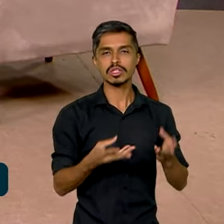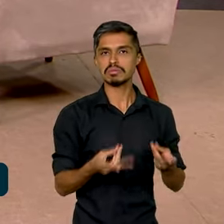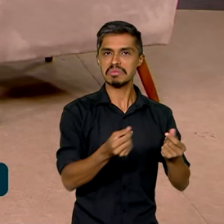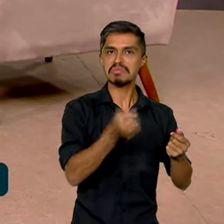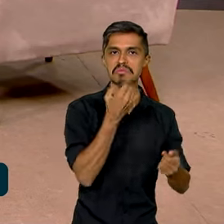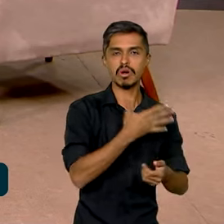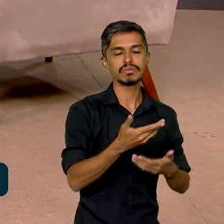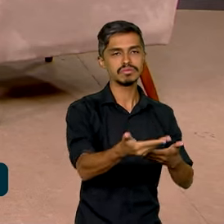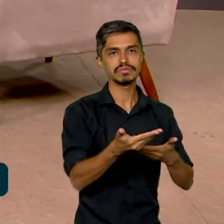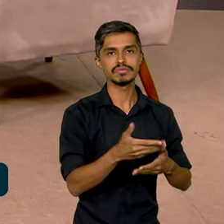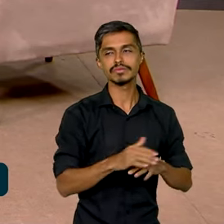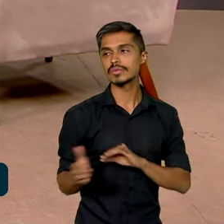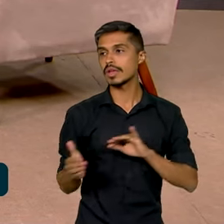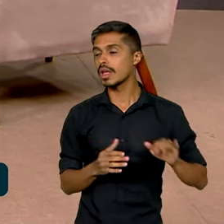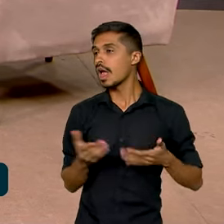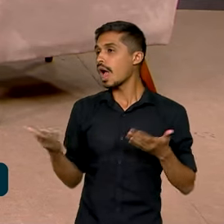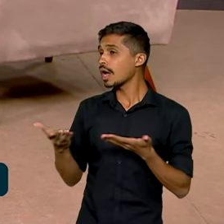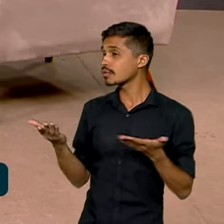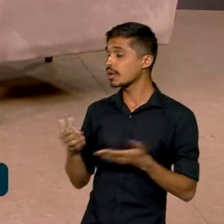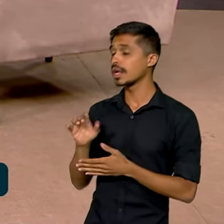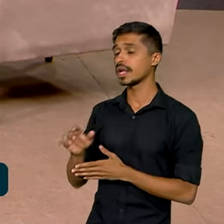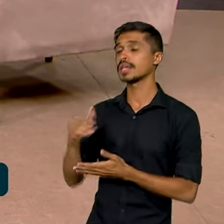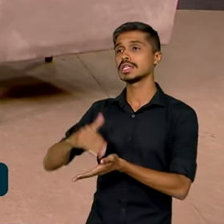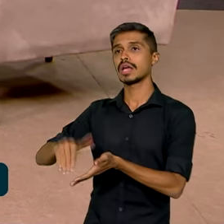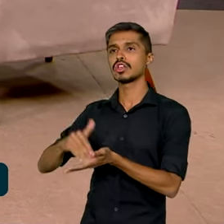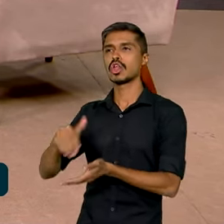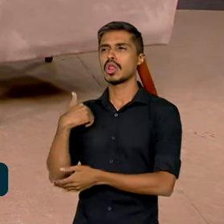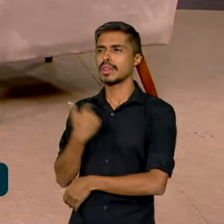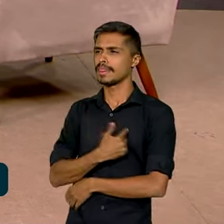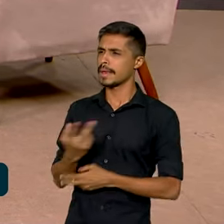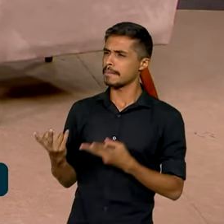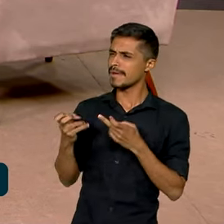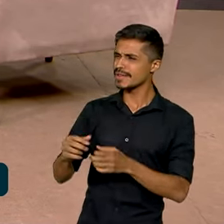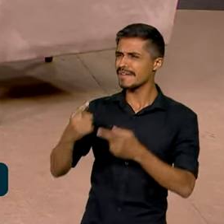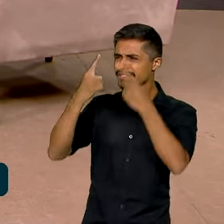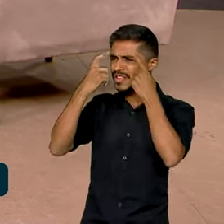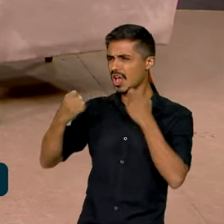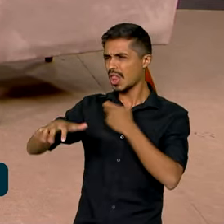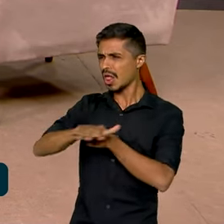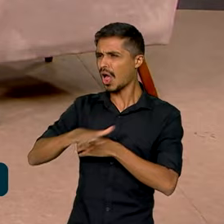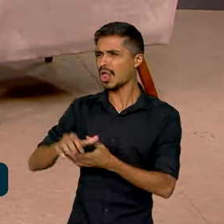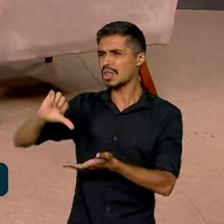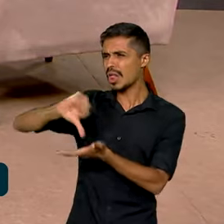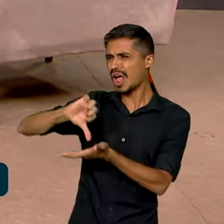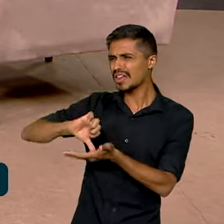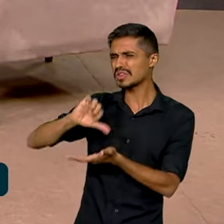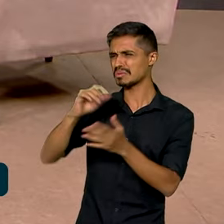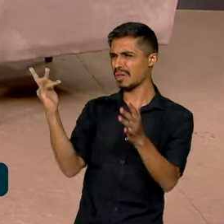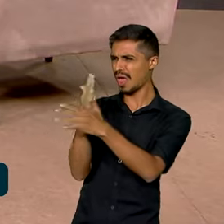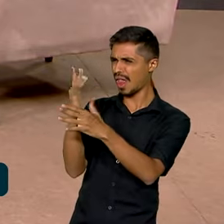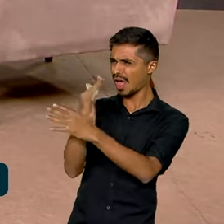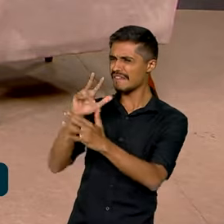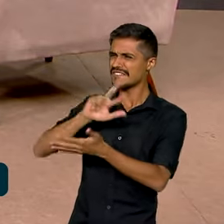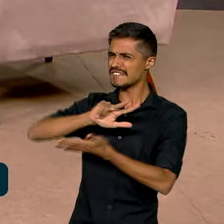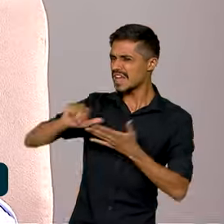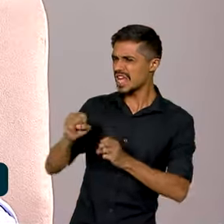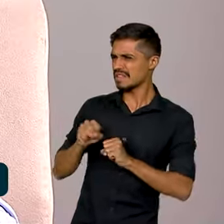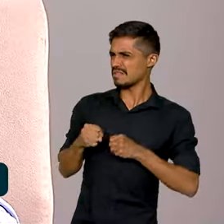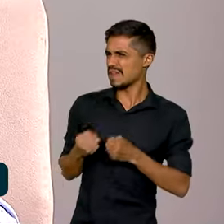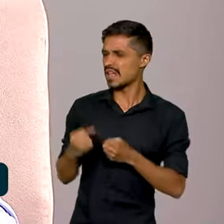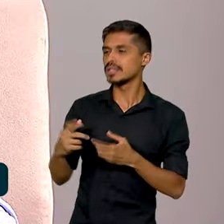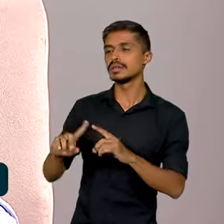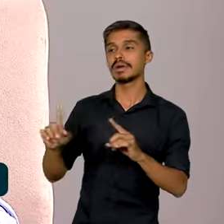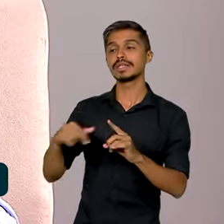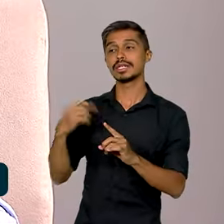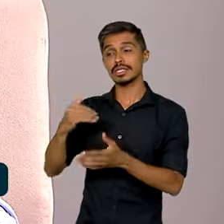-vindas. Certo. Agora, secretário, a gente vê muito a violência ali nos grandes centros urbanos, né? Mas a secretaria também tem